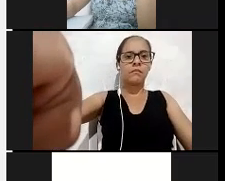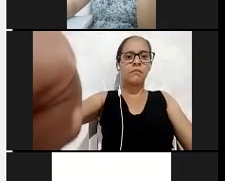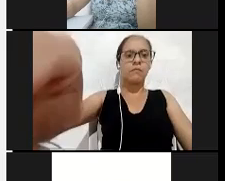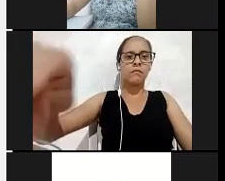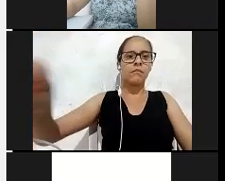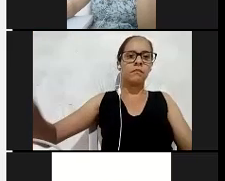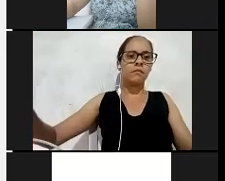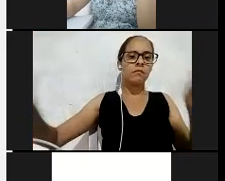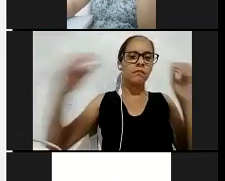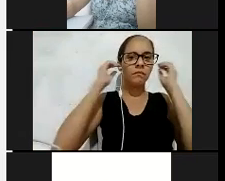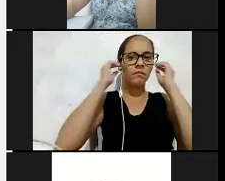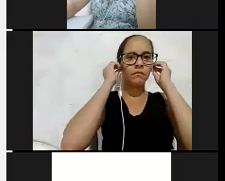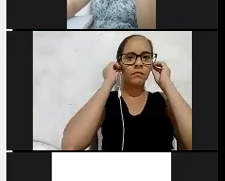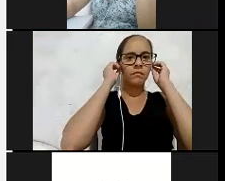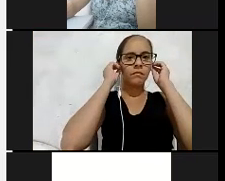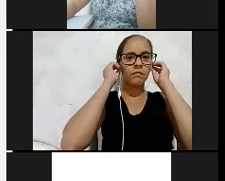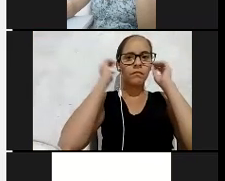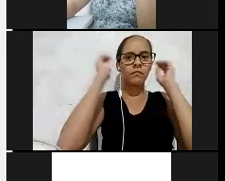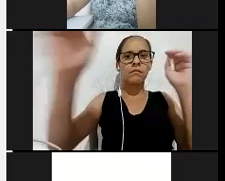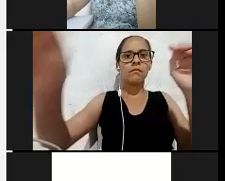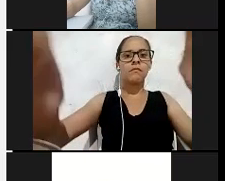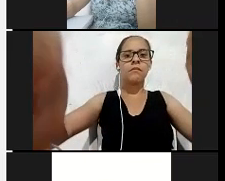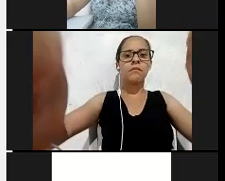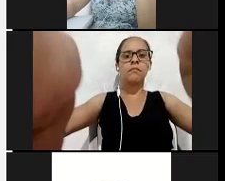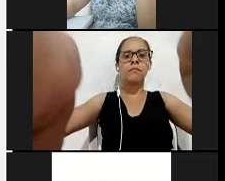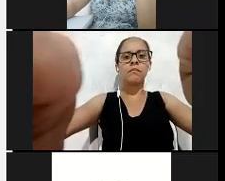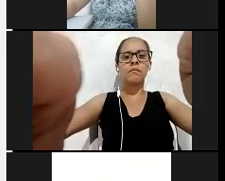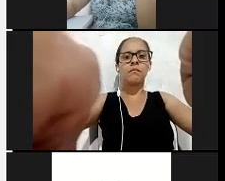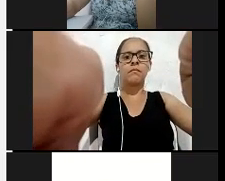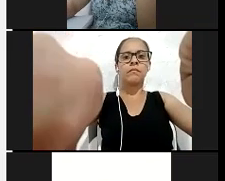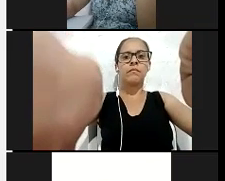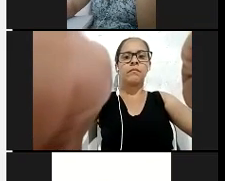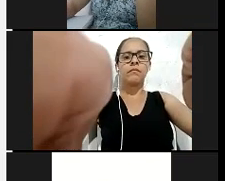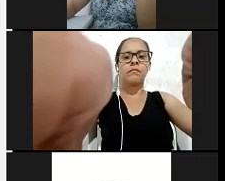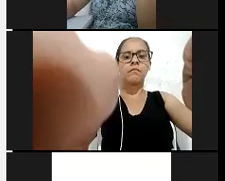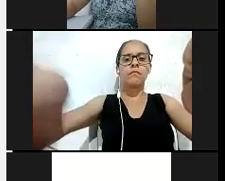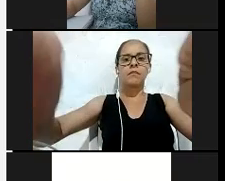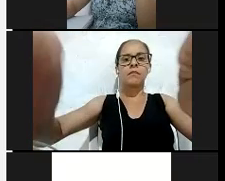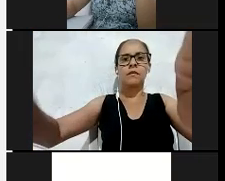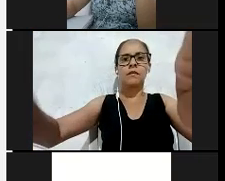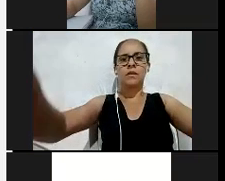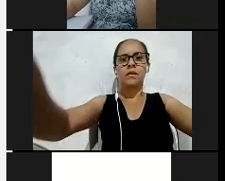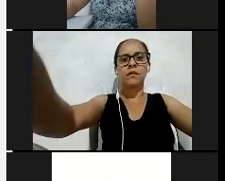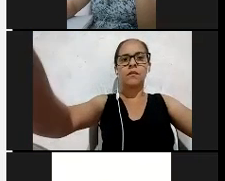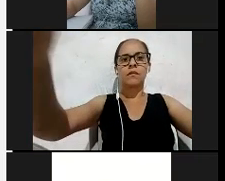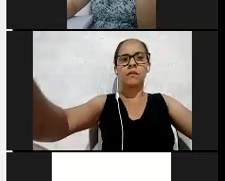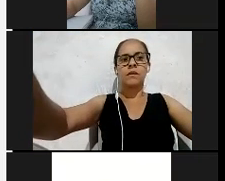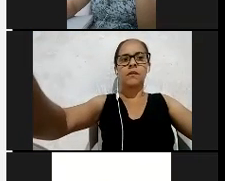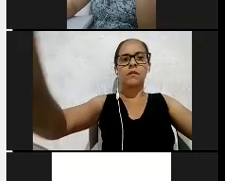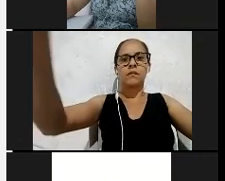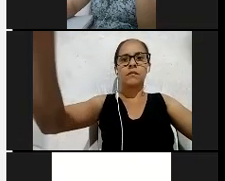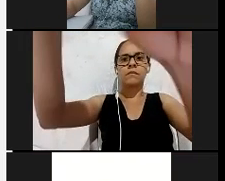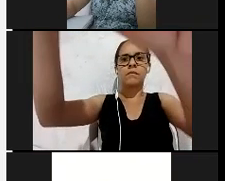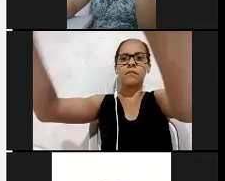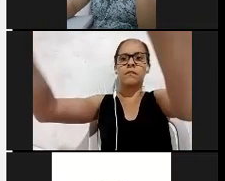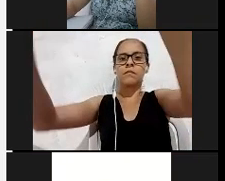Alguns pais nunca tinham ouvido falar sobre a plataforma Moodle. Eu falo das escolas